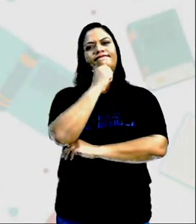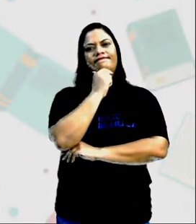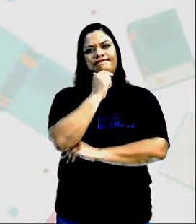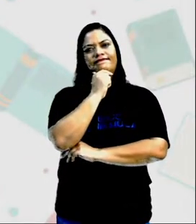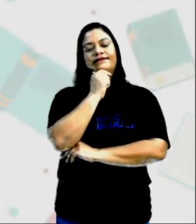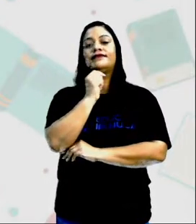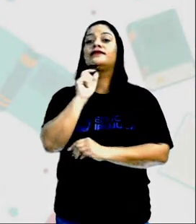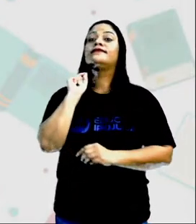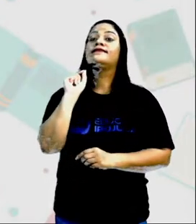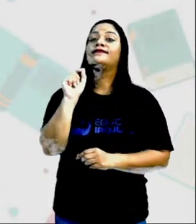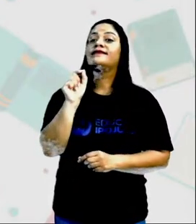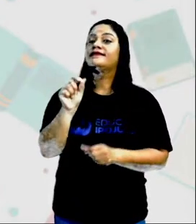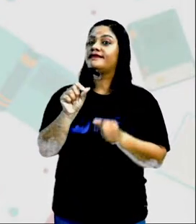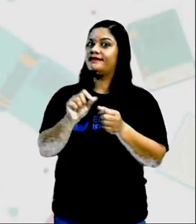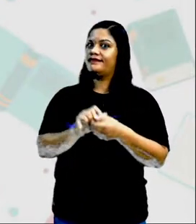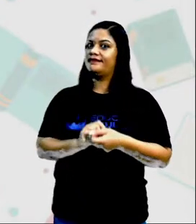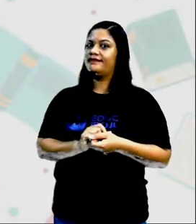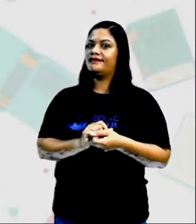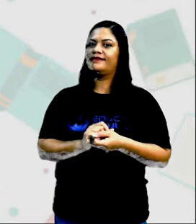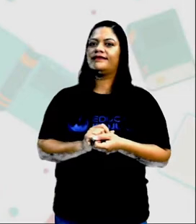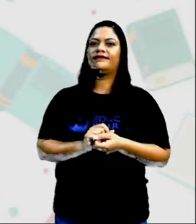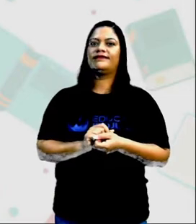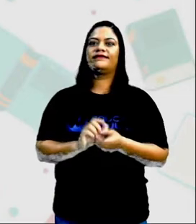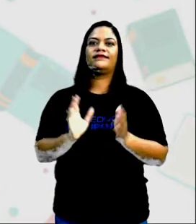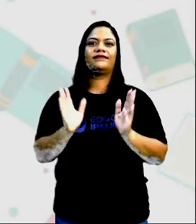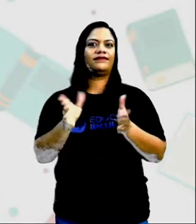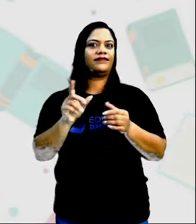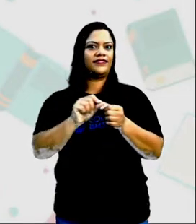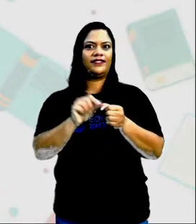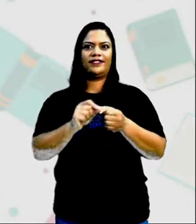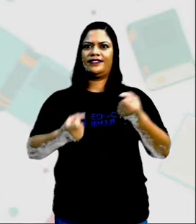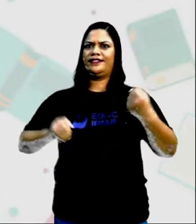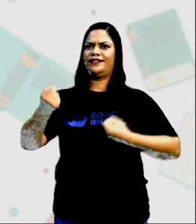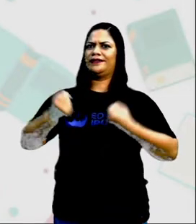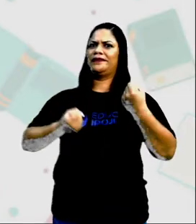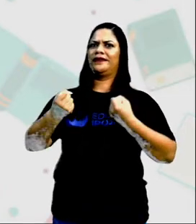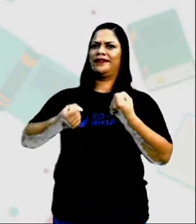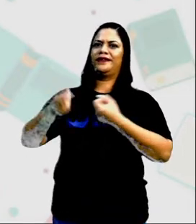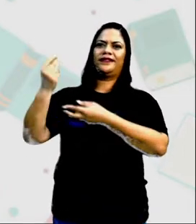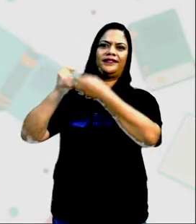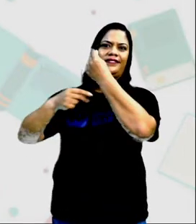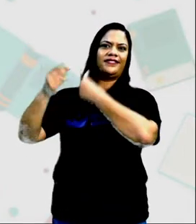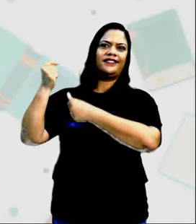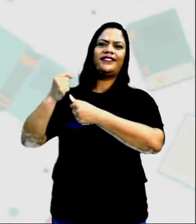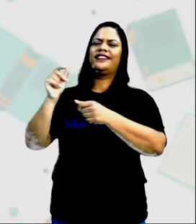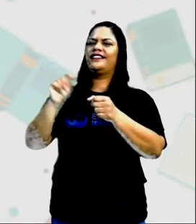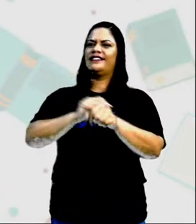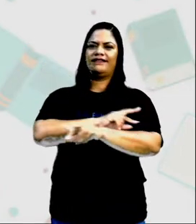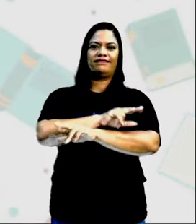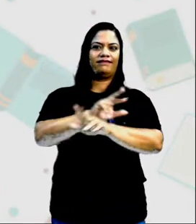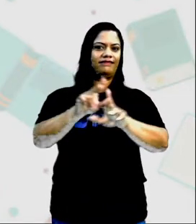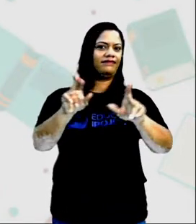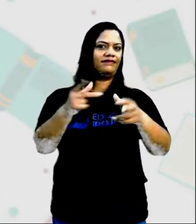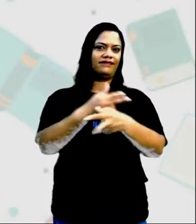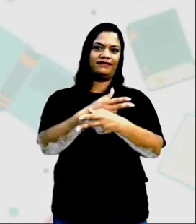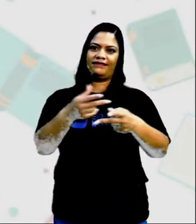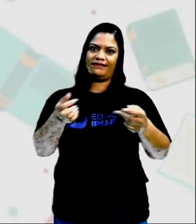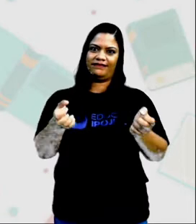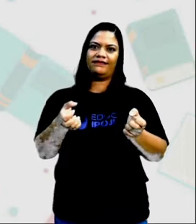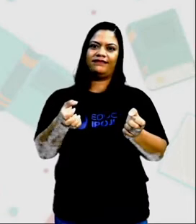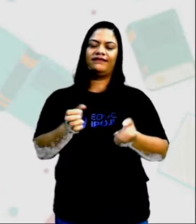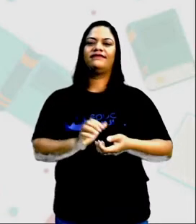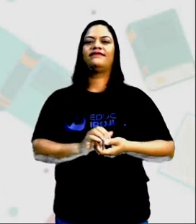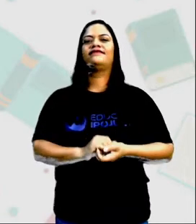Que ele poderia Já fazer o carro Naquele tempo Já poderia fazer Várias coisas Com uma simples invenção